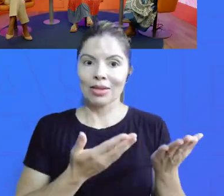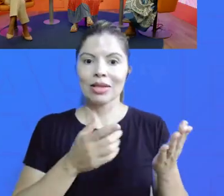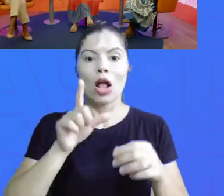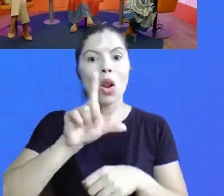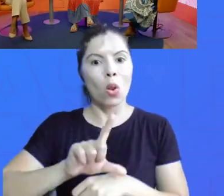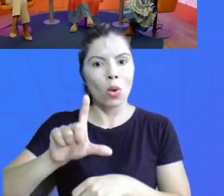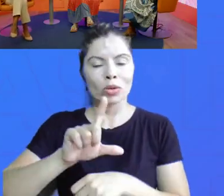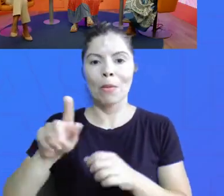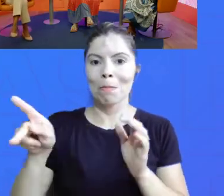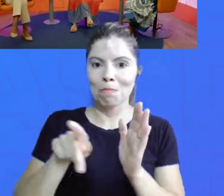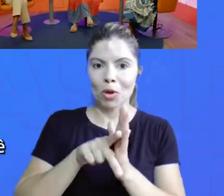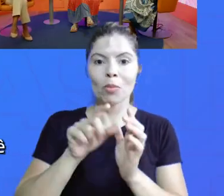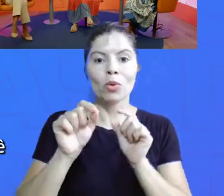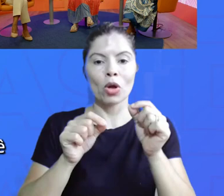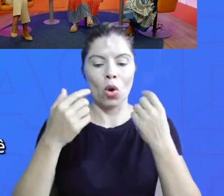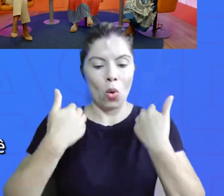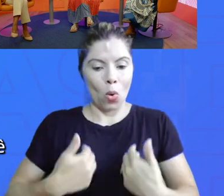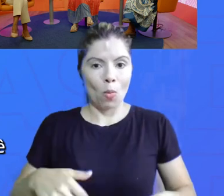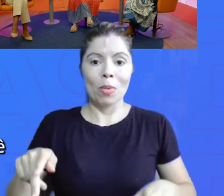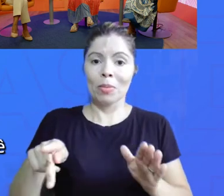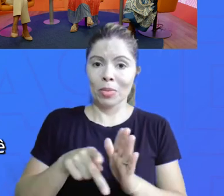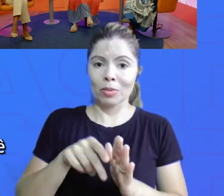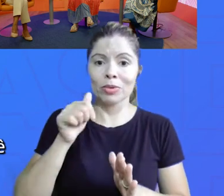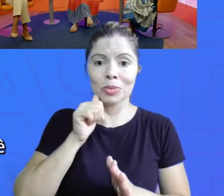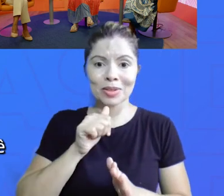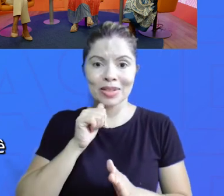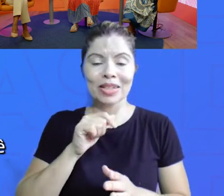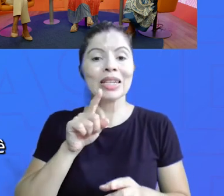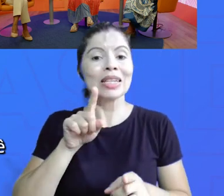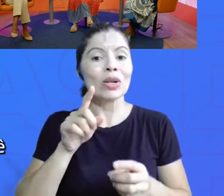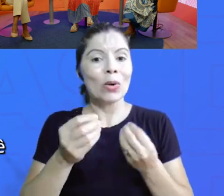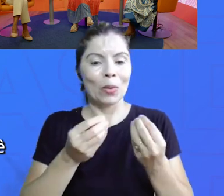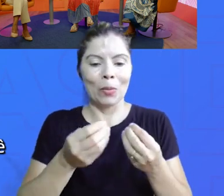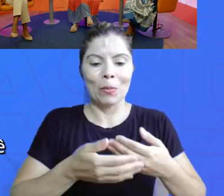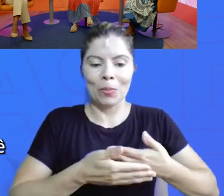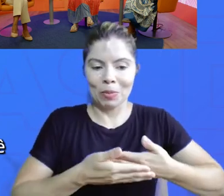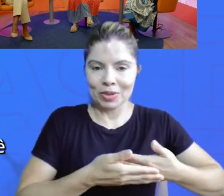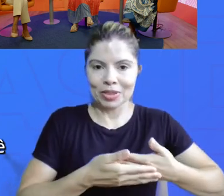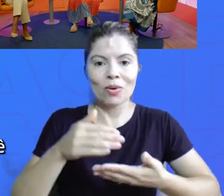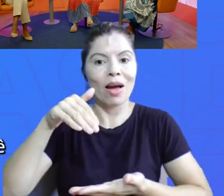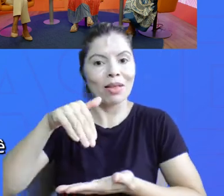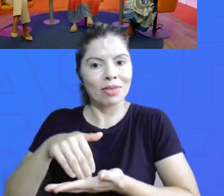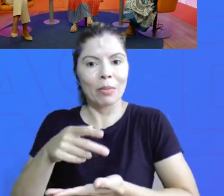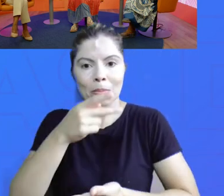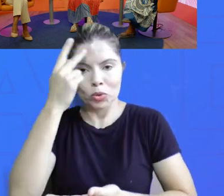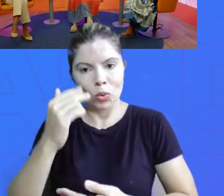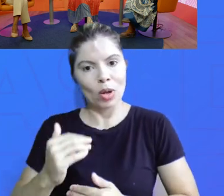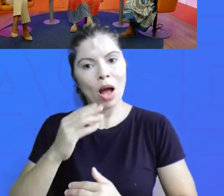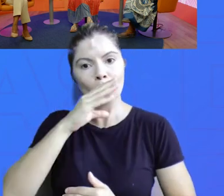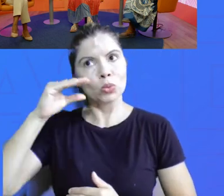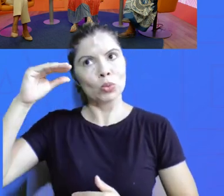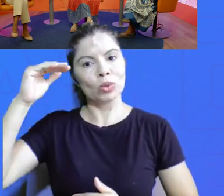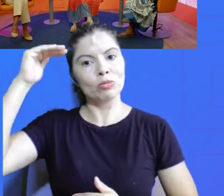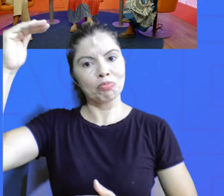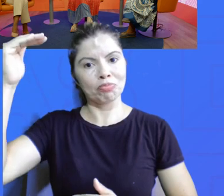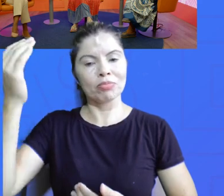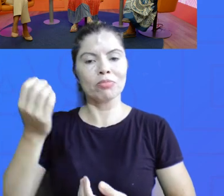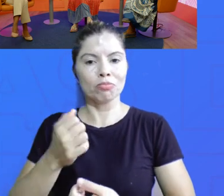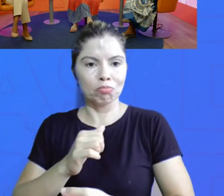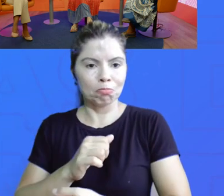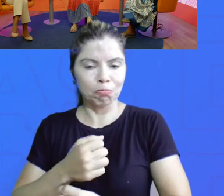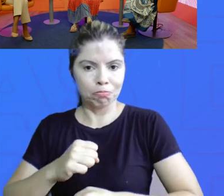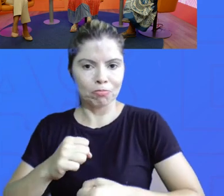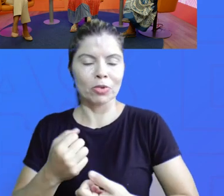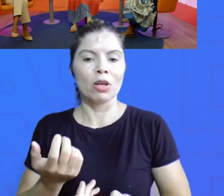vestida de saia é uma loja exclusiva de vestidos e saias do bebê até o cruzais. E aqui na vestida de saia, a